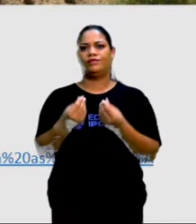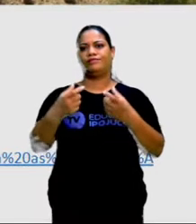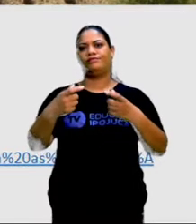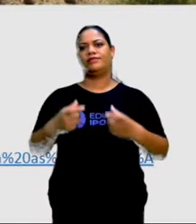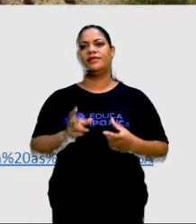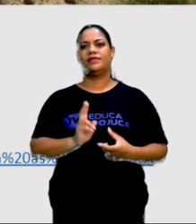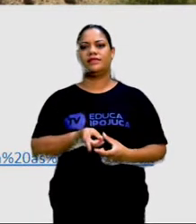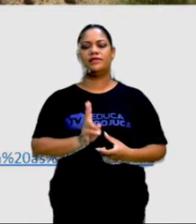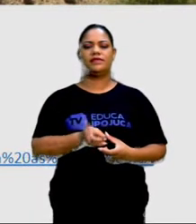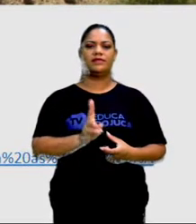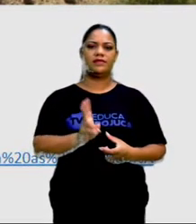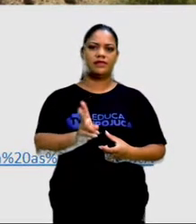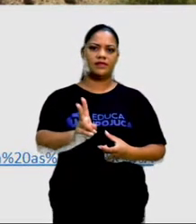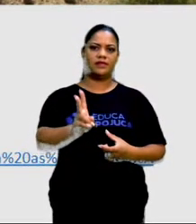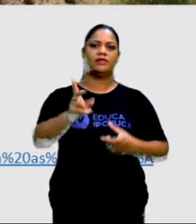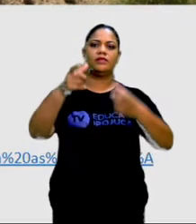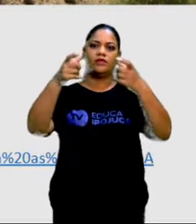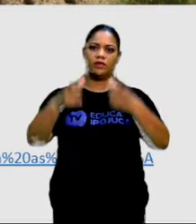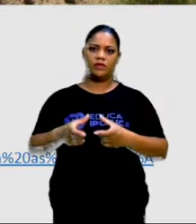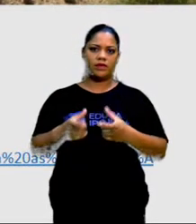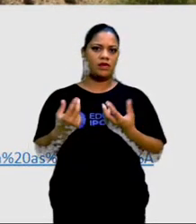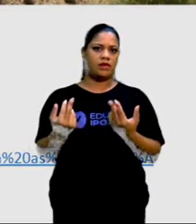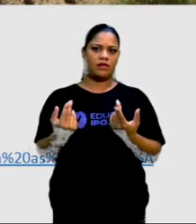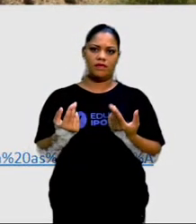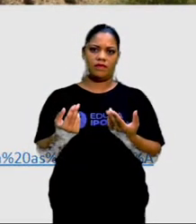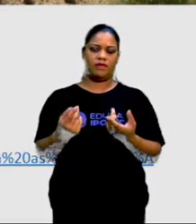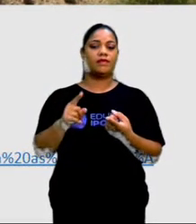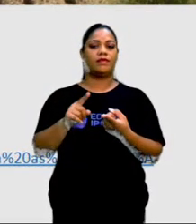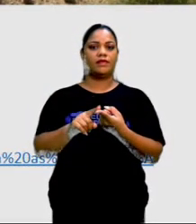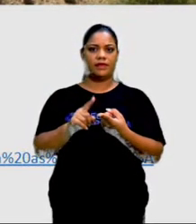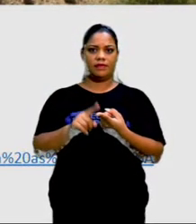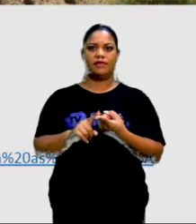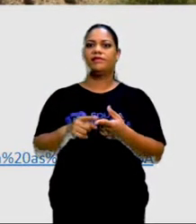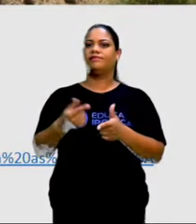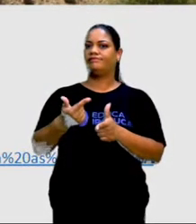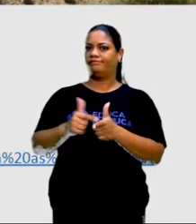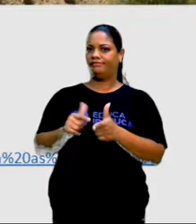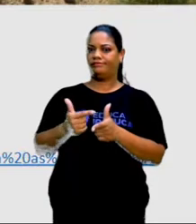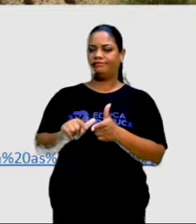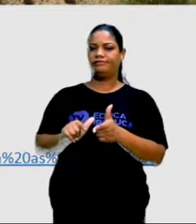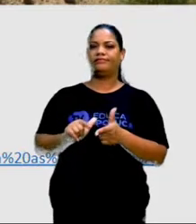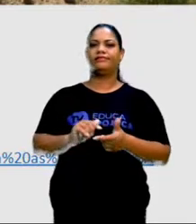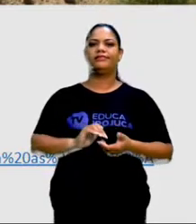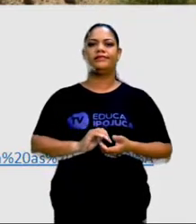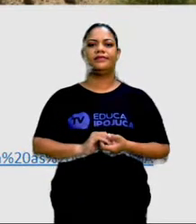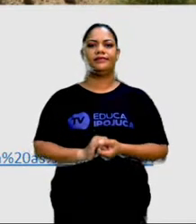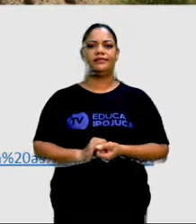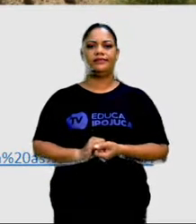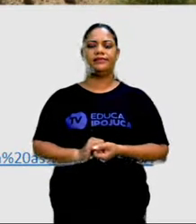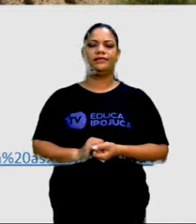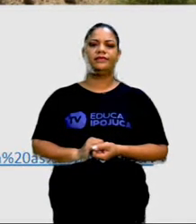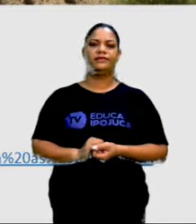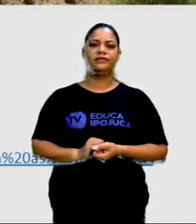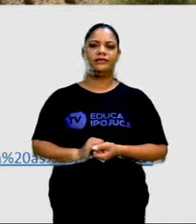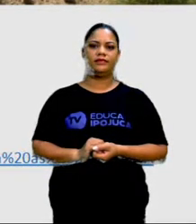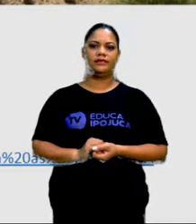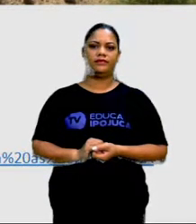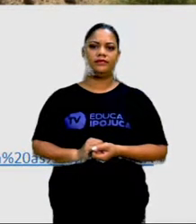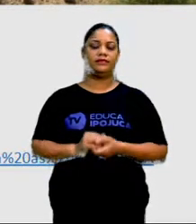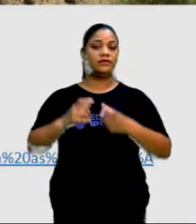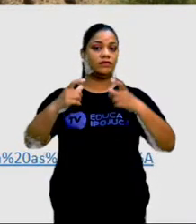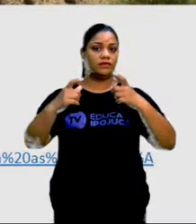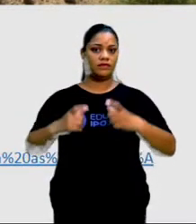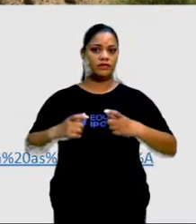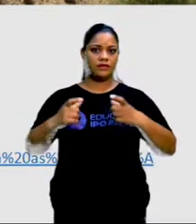sempre excessivamente naquele mesmo lugar, também vai causar uma devastação muito grande